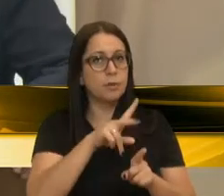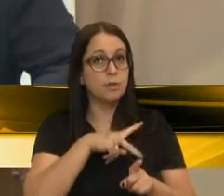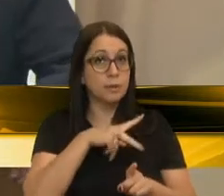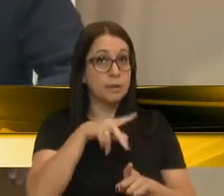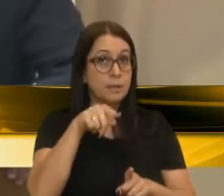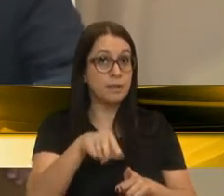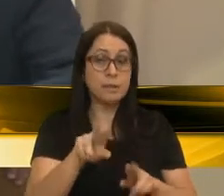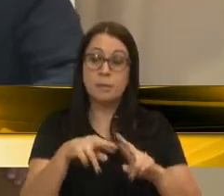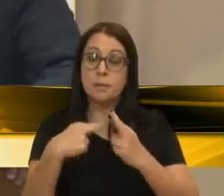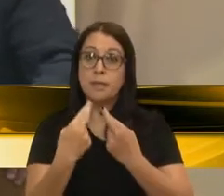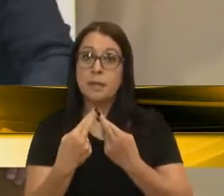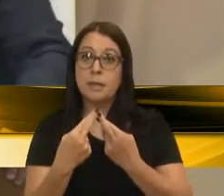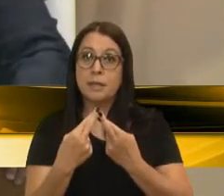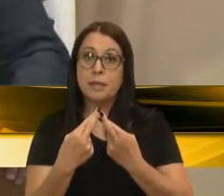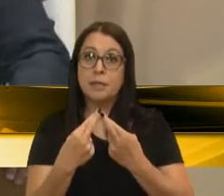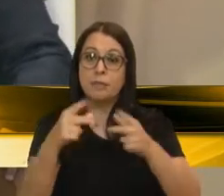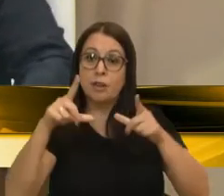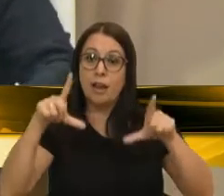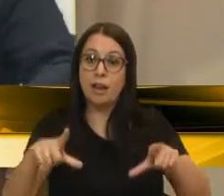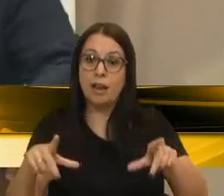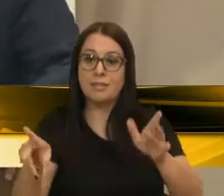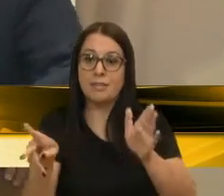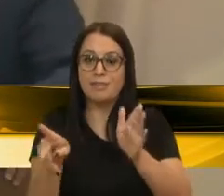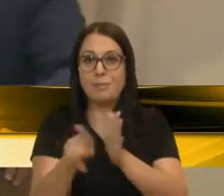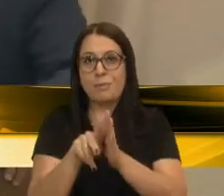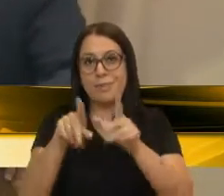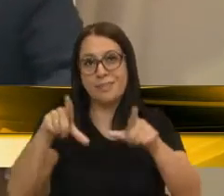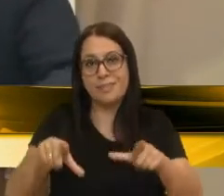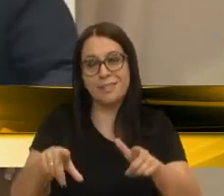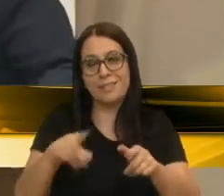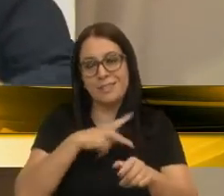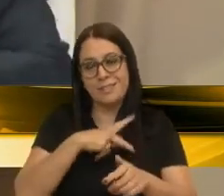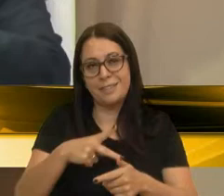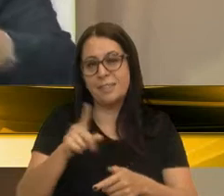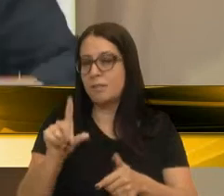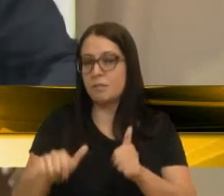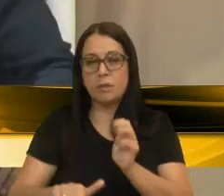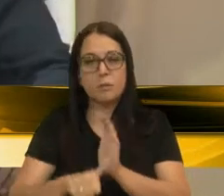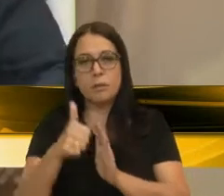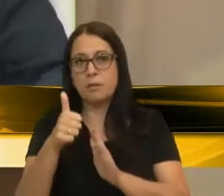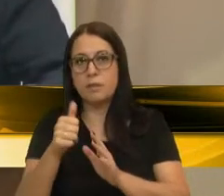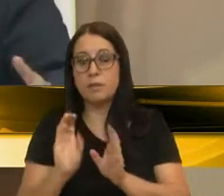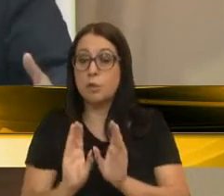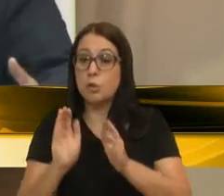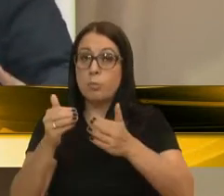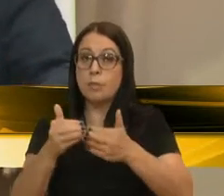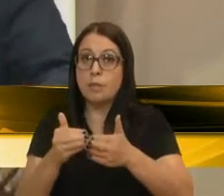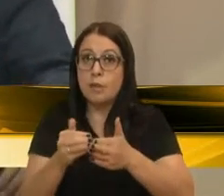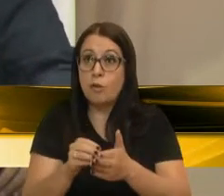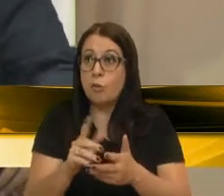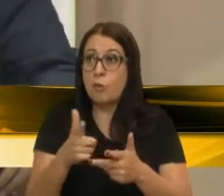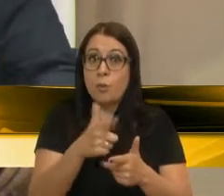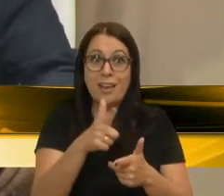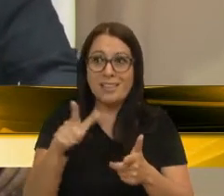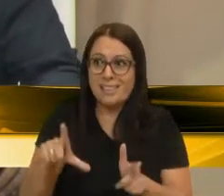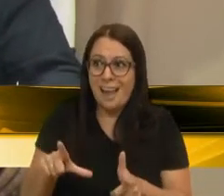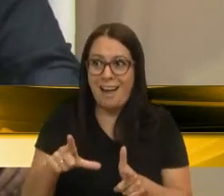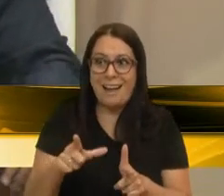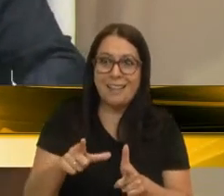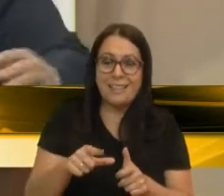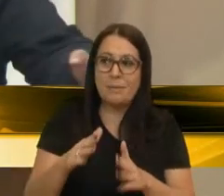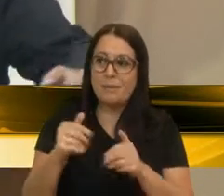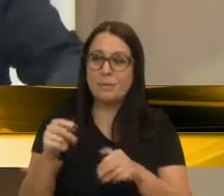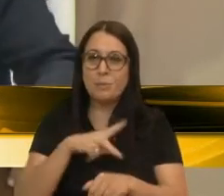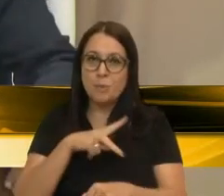porque essa reunião houve na sala da presidência. Não é a primeira vez que as comissões se apertam aqui na casa, recorrem ao